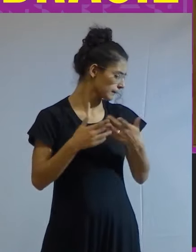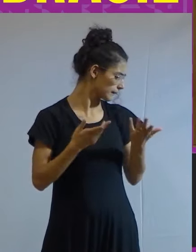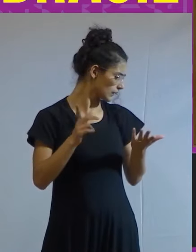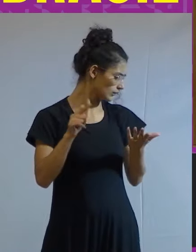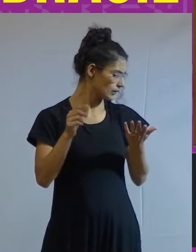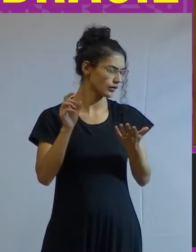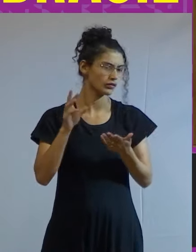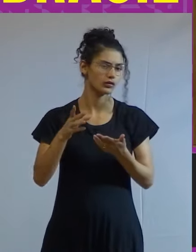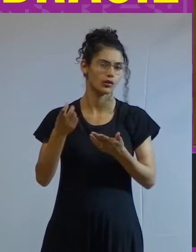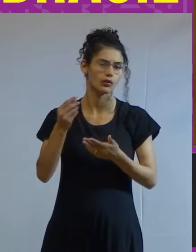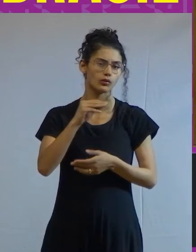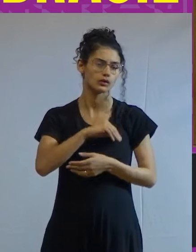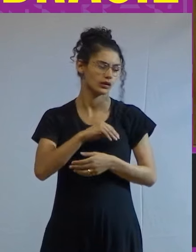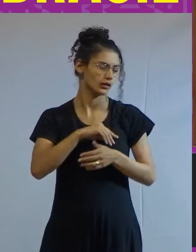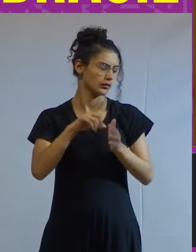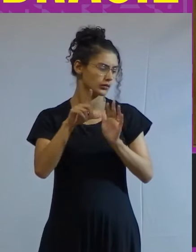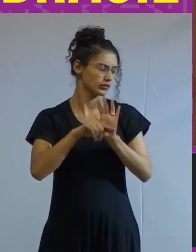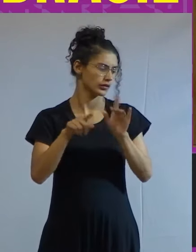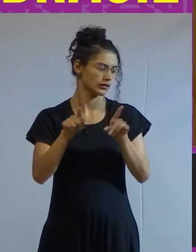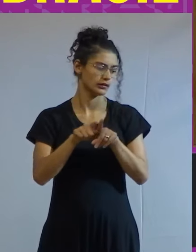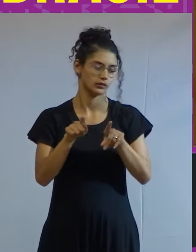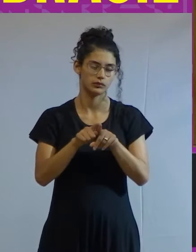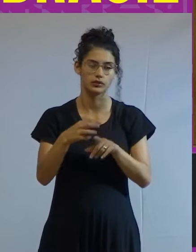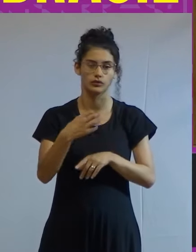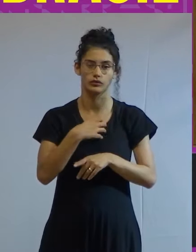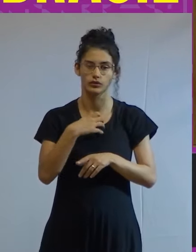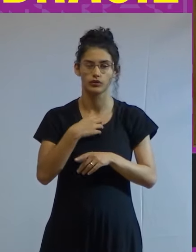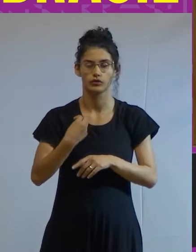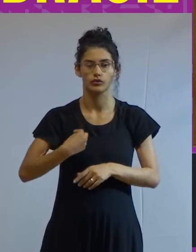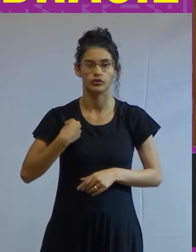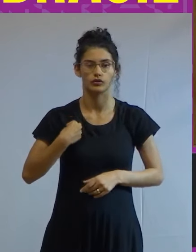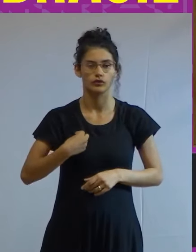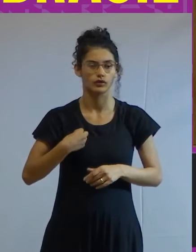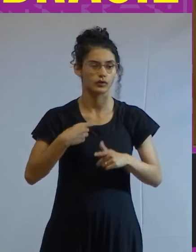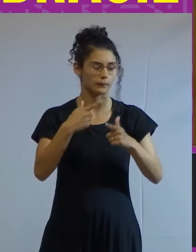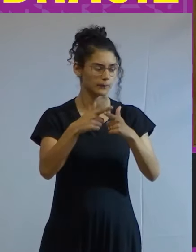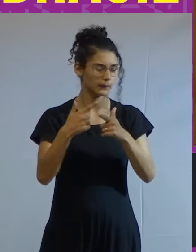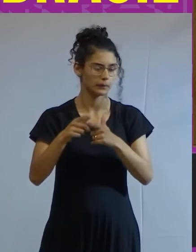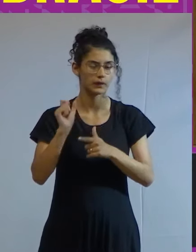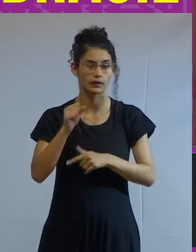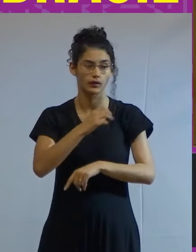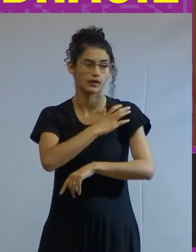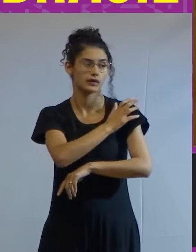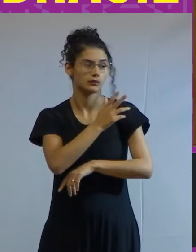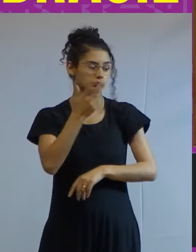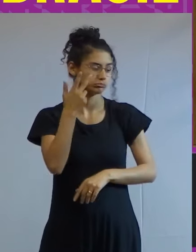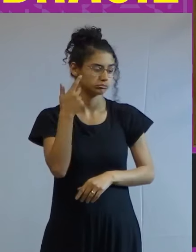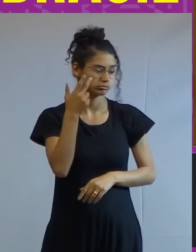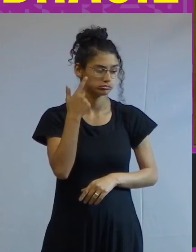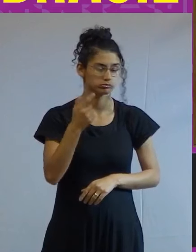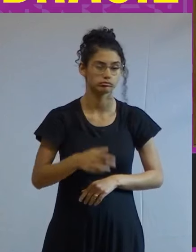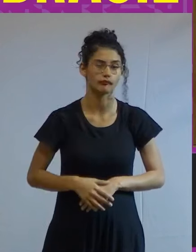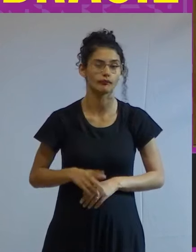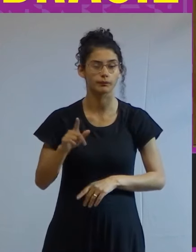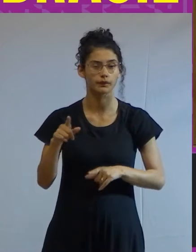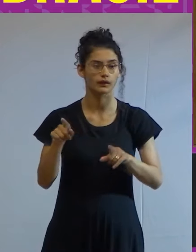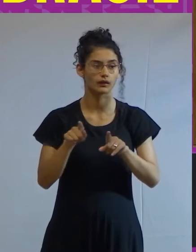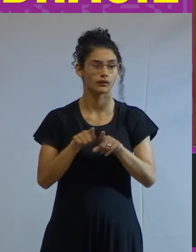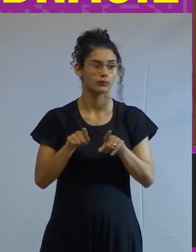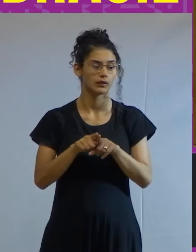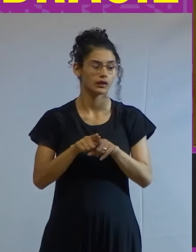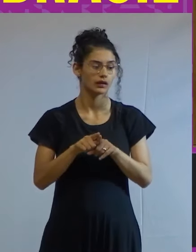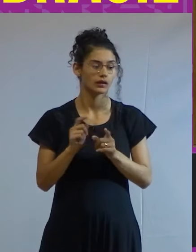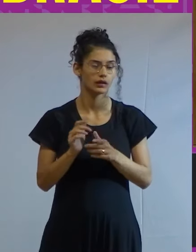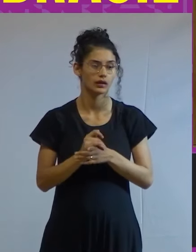são apenas os salários rebaixados e as condições de vida sempre precárias que o racismo naturaliza ele naturaliza